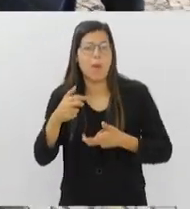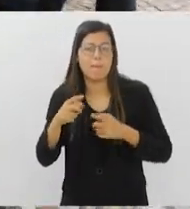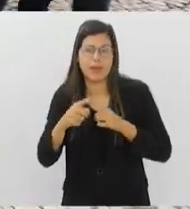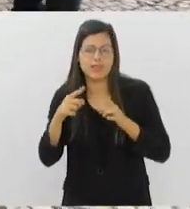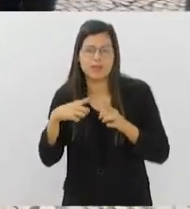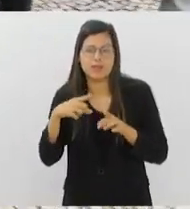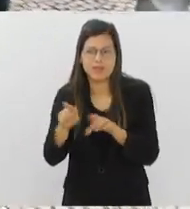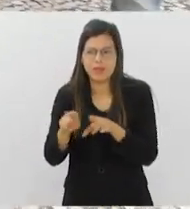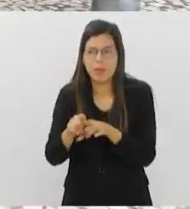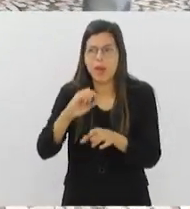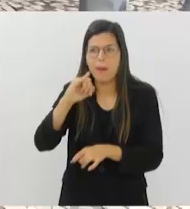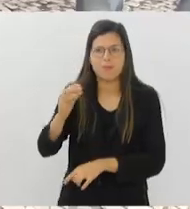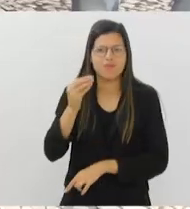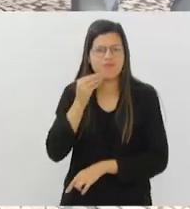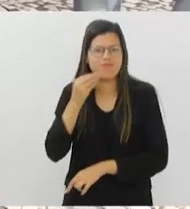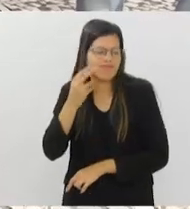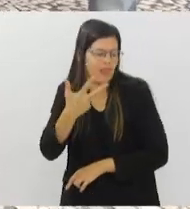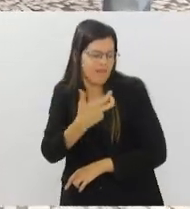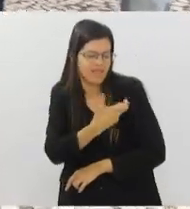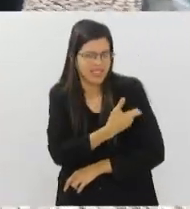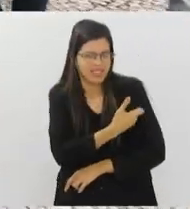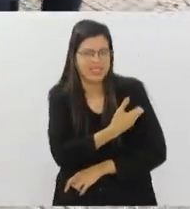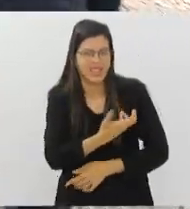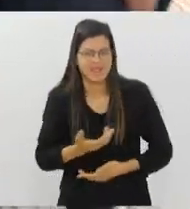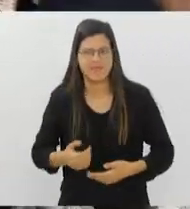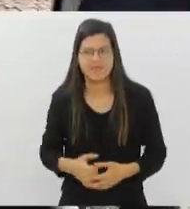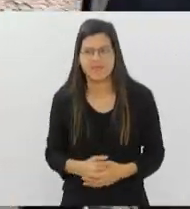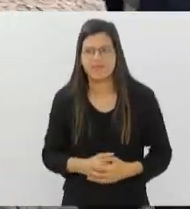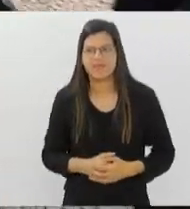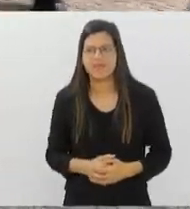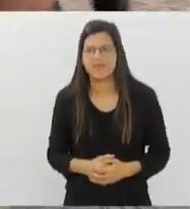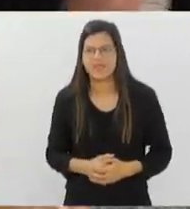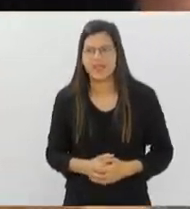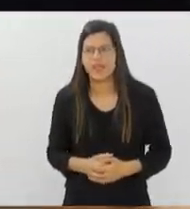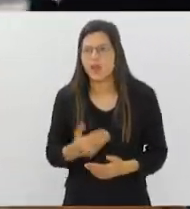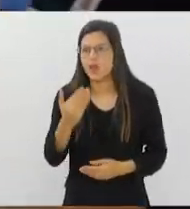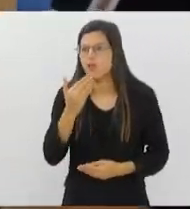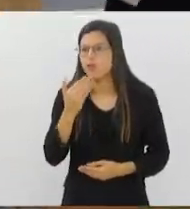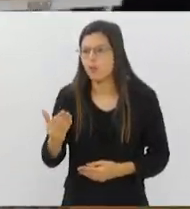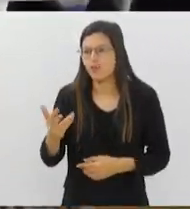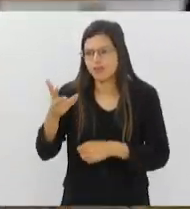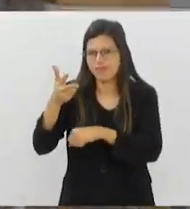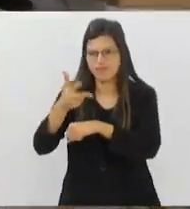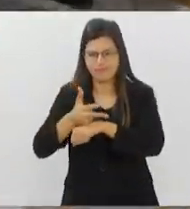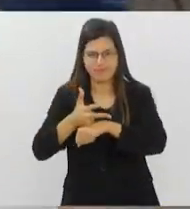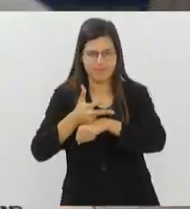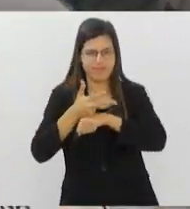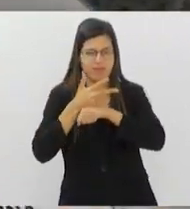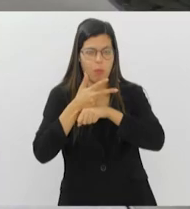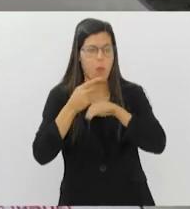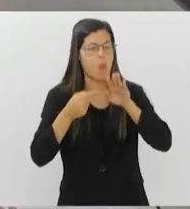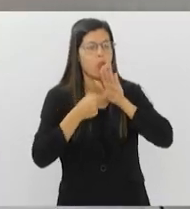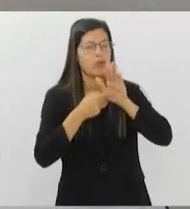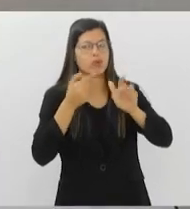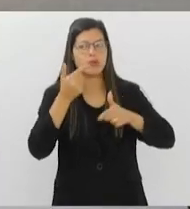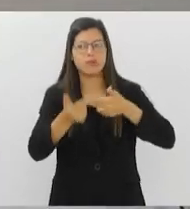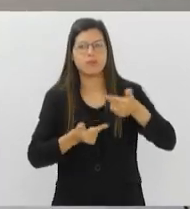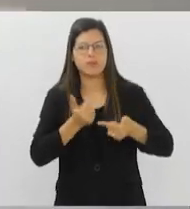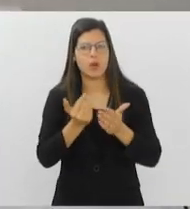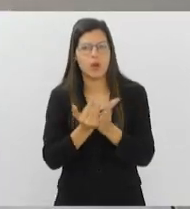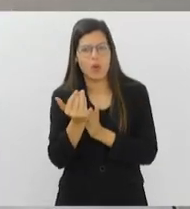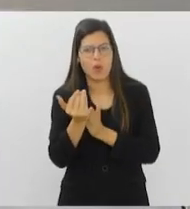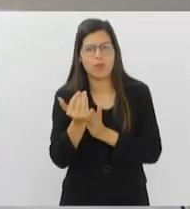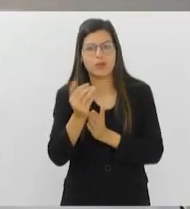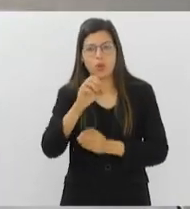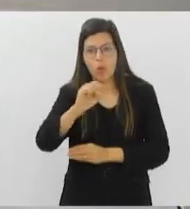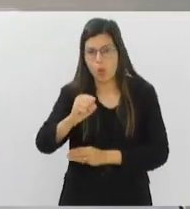vou aproveitar esse espaço também para poder me vacinar. Vou oportunizar, né? Vou pedir para o nosso cinegrafista João Apolloni mostrar que o trabalho começou bem cedo aqui, às oito horas